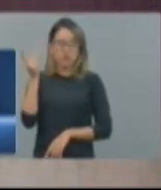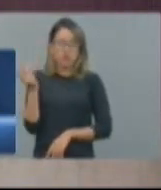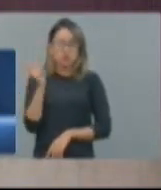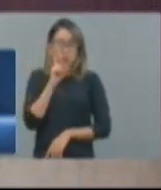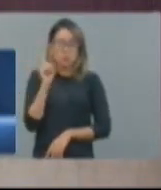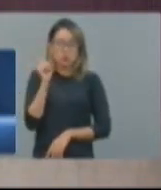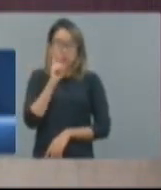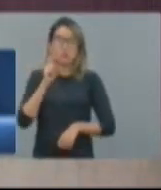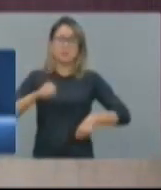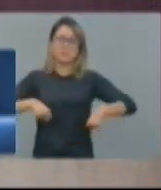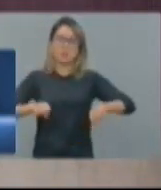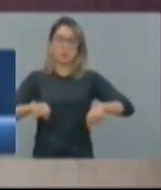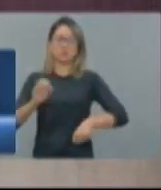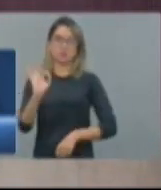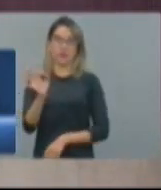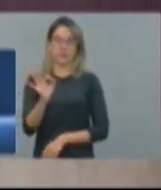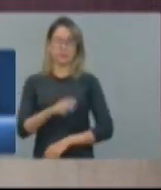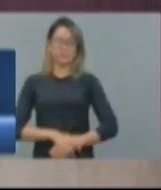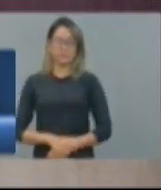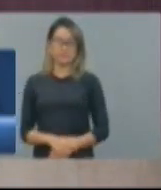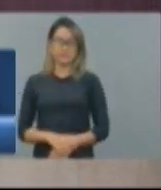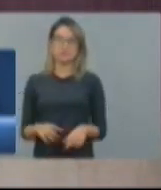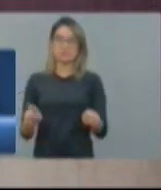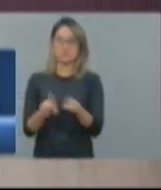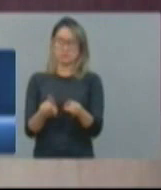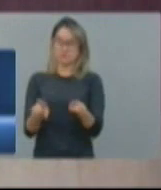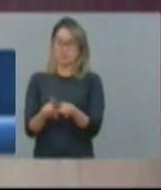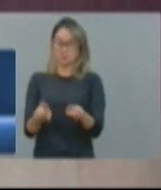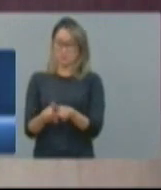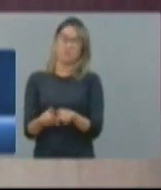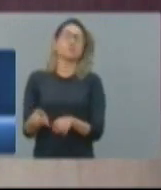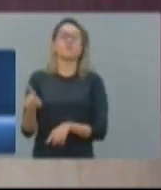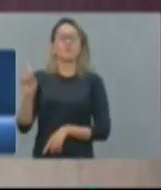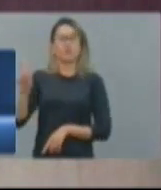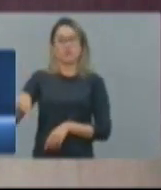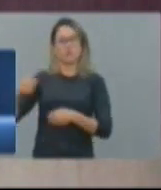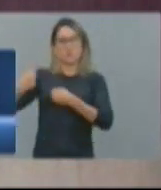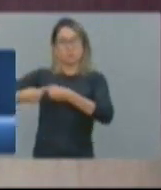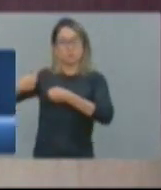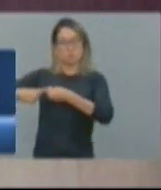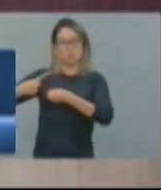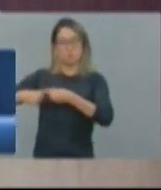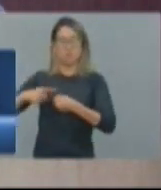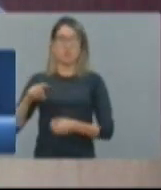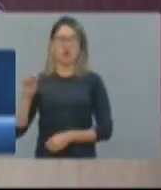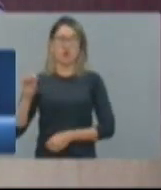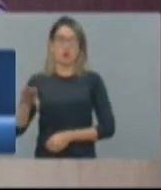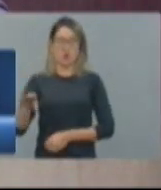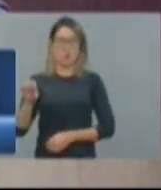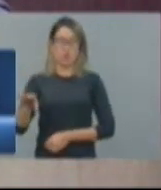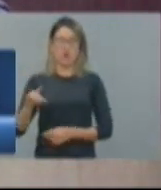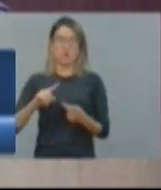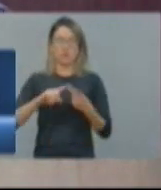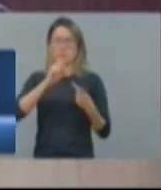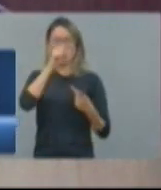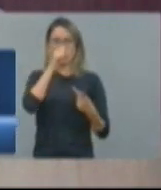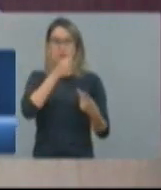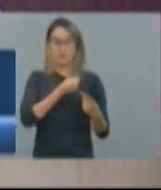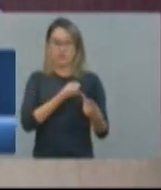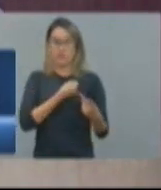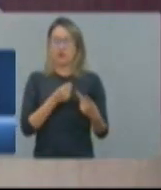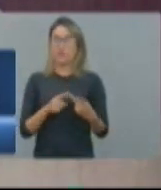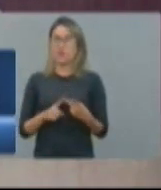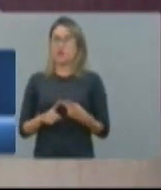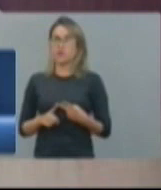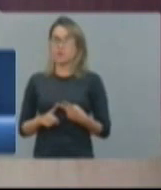a grande maioria dos 2.000 acidentados vem do município de Calcaia e Maracanau. Aí eu perguntei ao